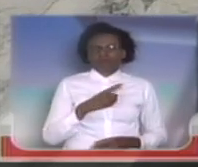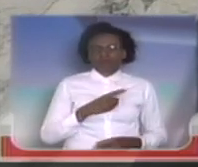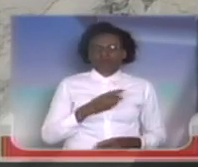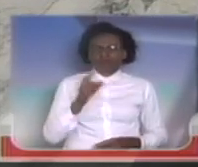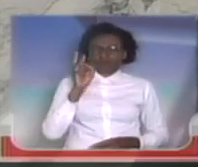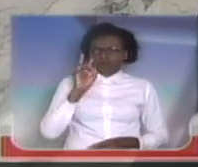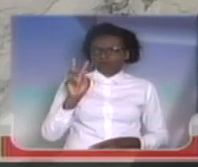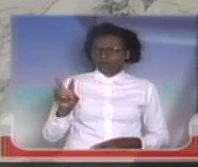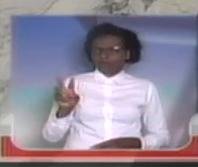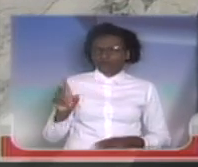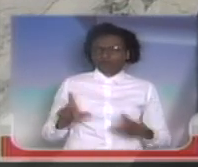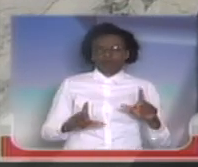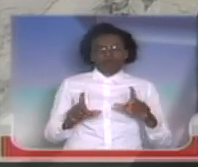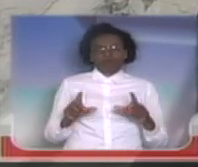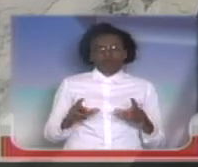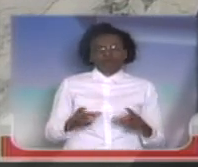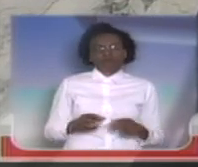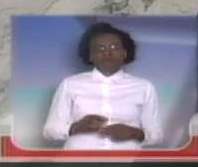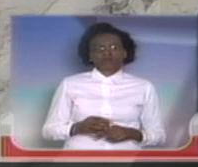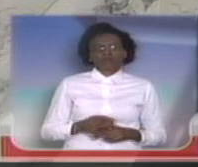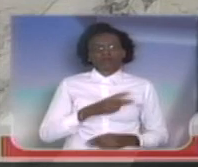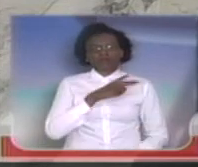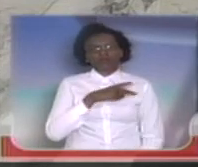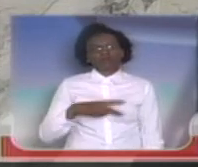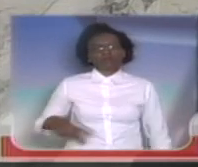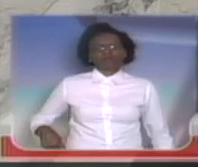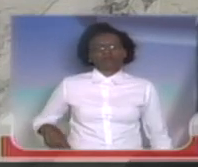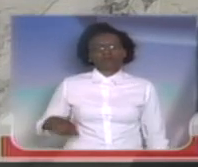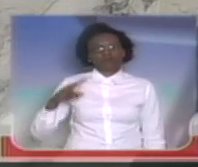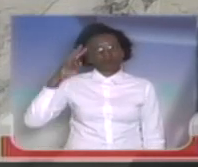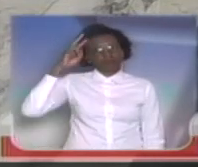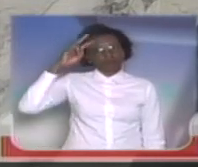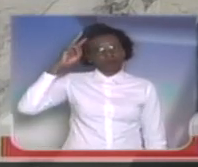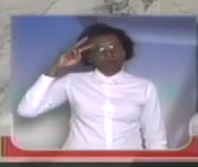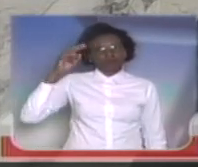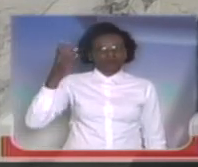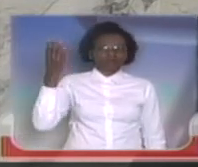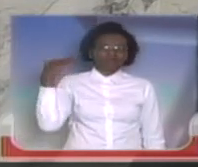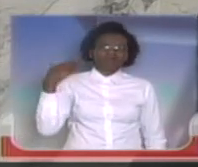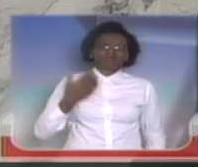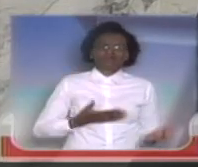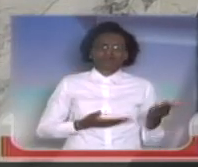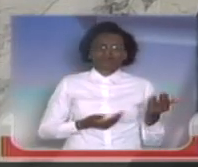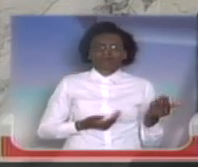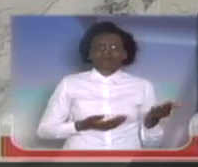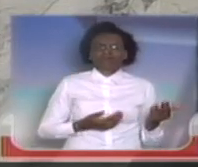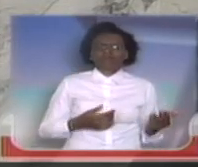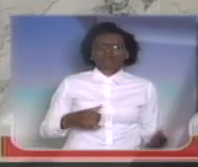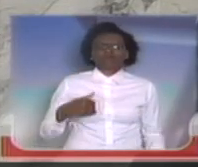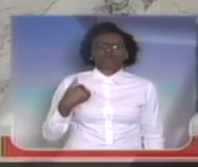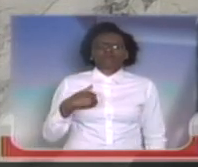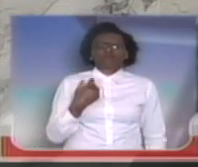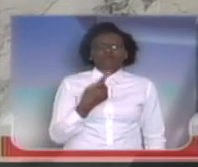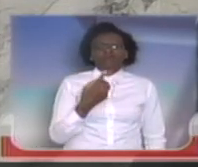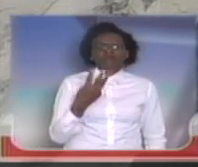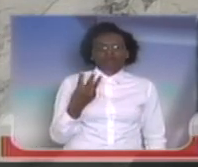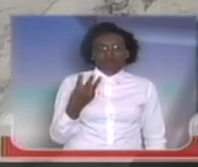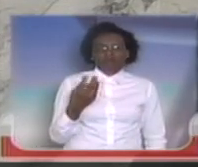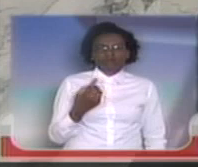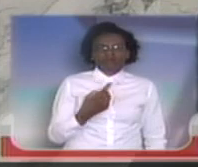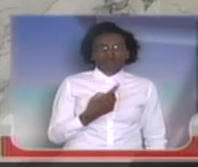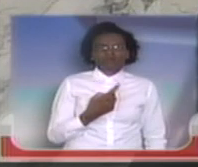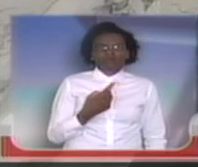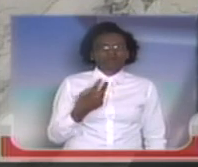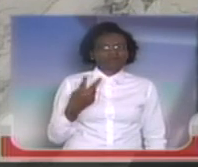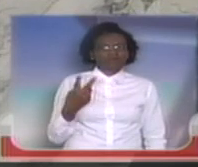notícia, senhor Presidente, eu me lembrei, apesar que na época eu era muito jovem, tinha 13, 14, 12 anos,